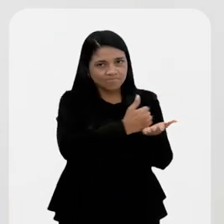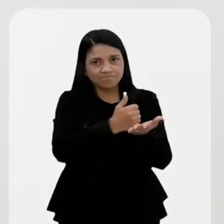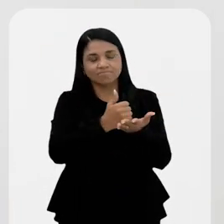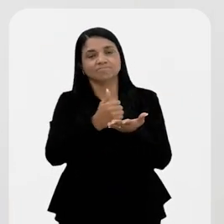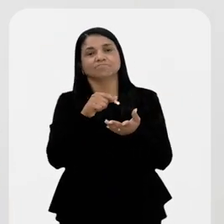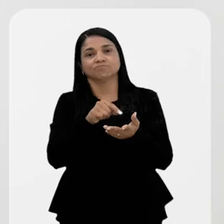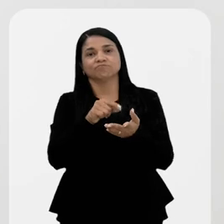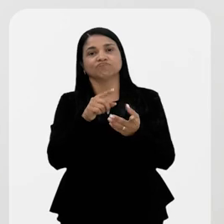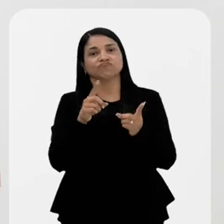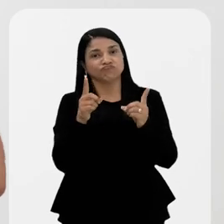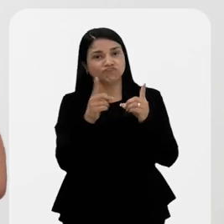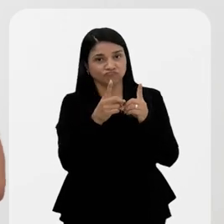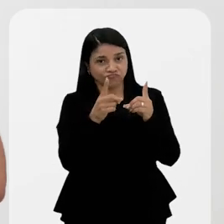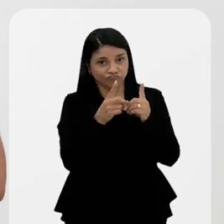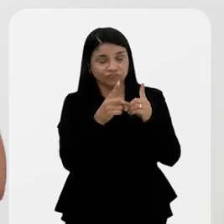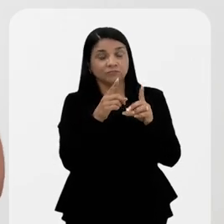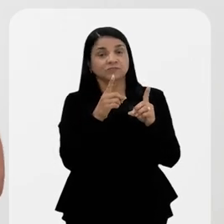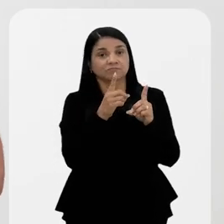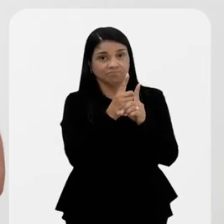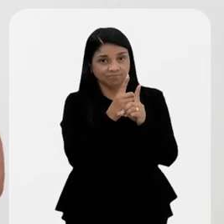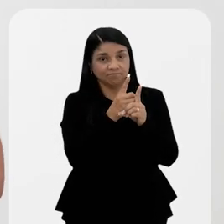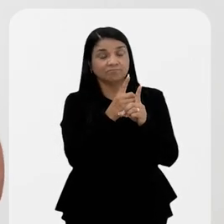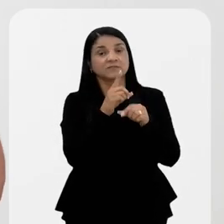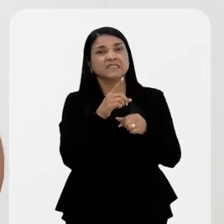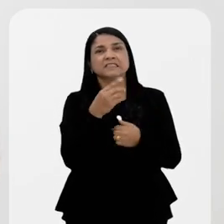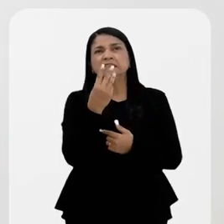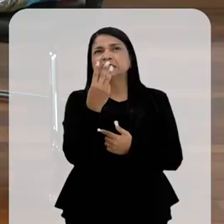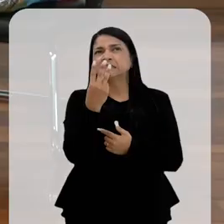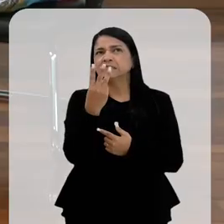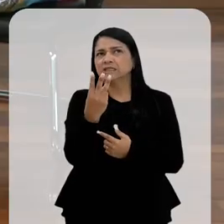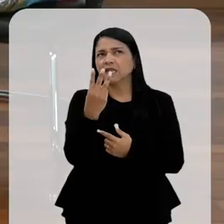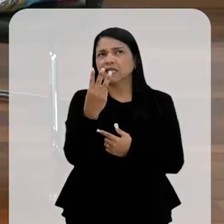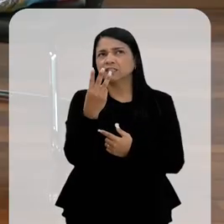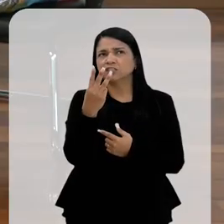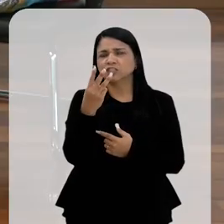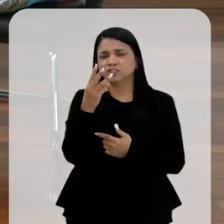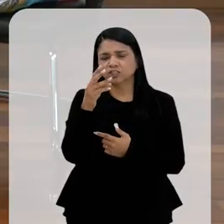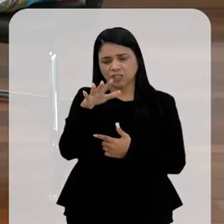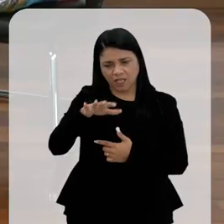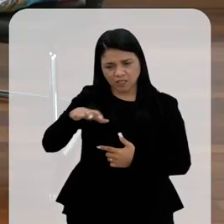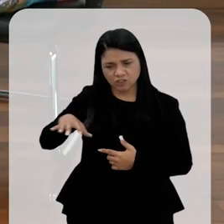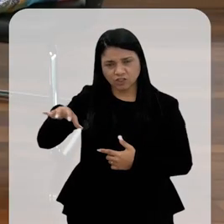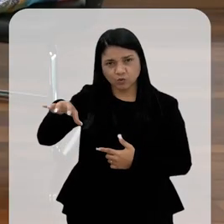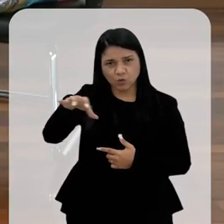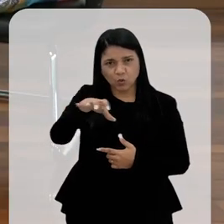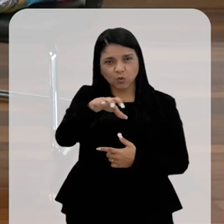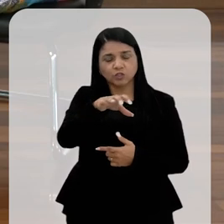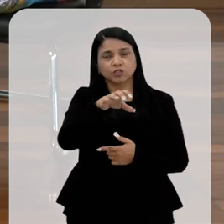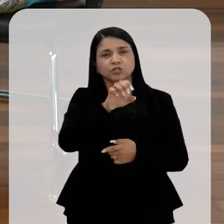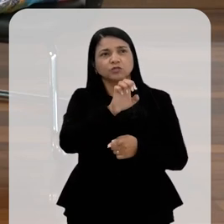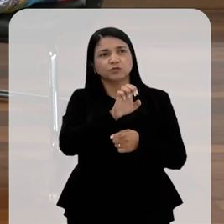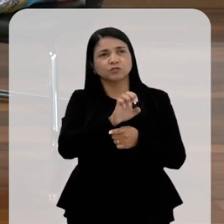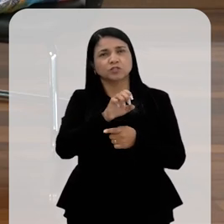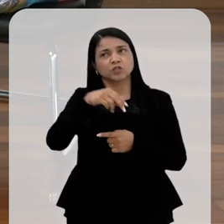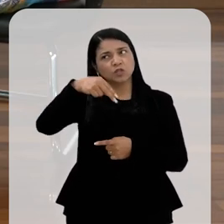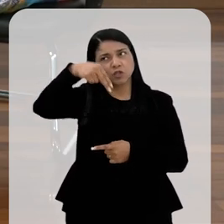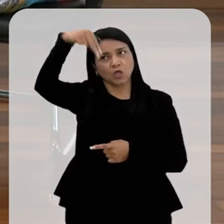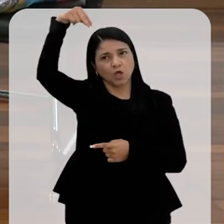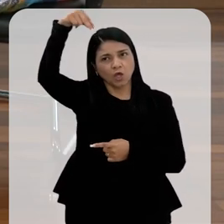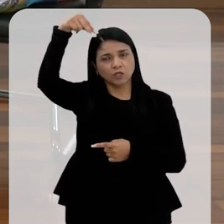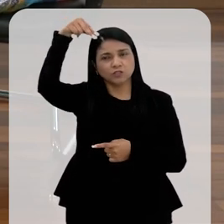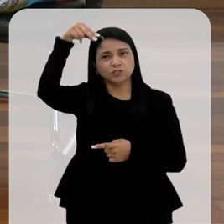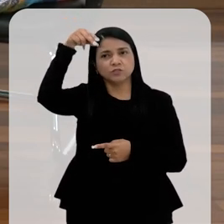E nós já percorremos, então, três regiões agora com essa missão no Rio de Janeiro. Já tivemos na região